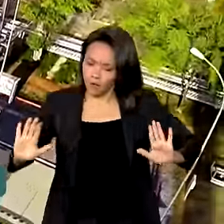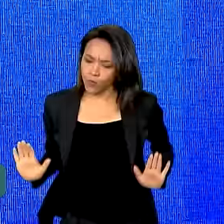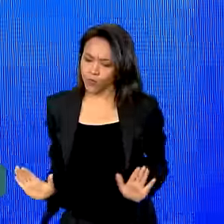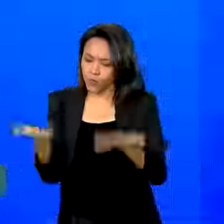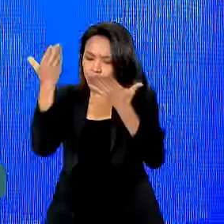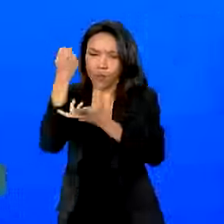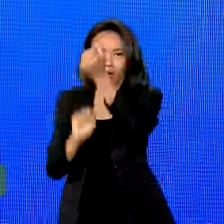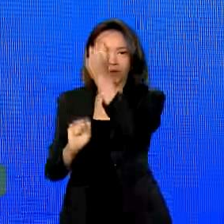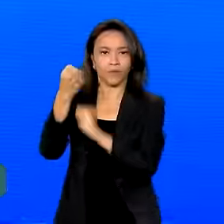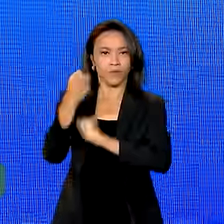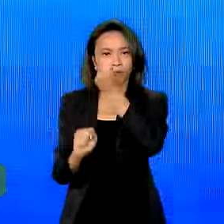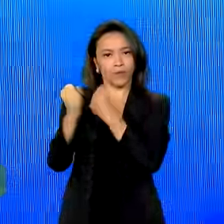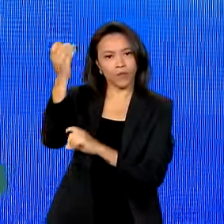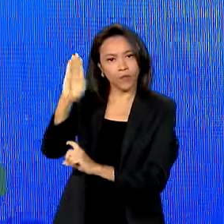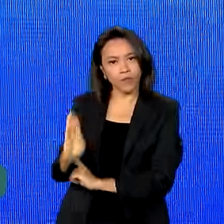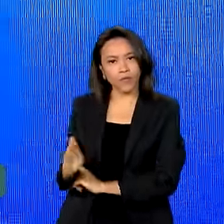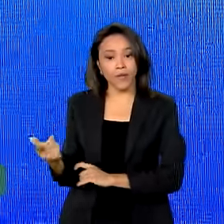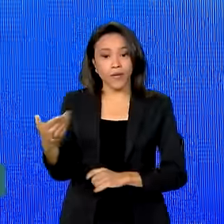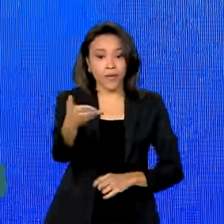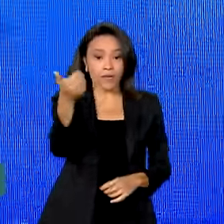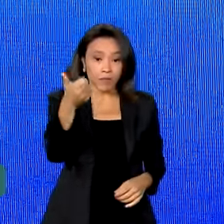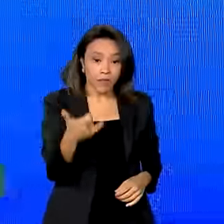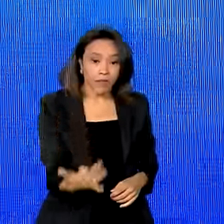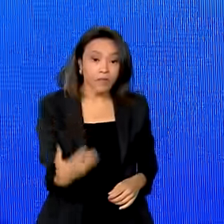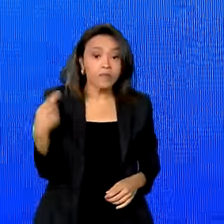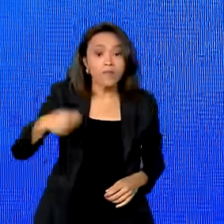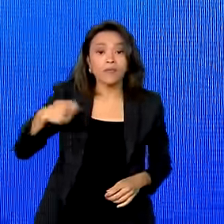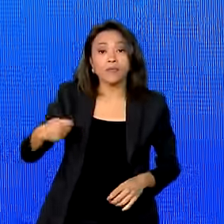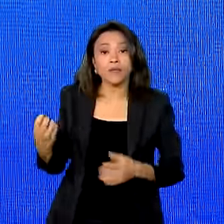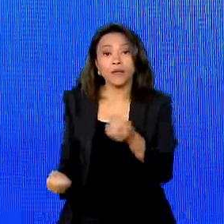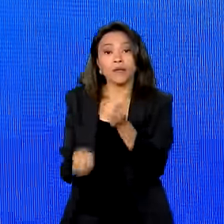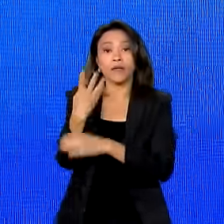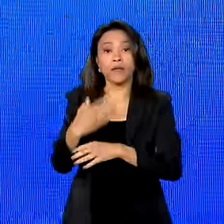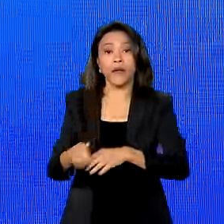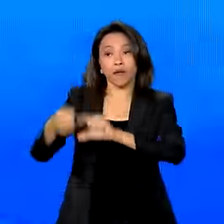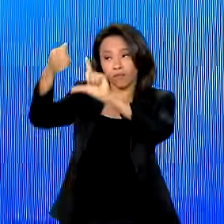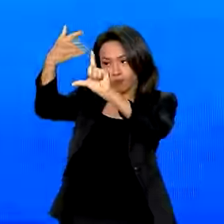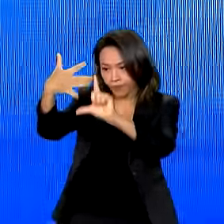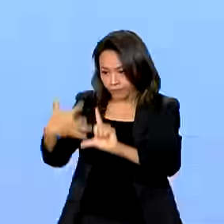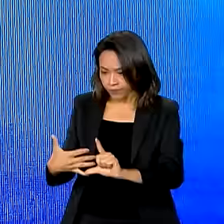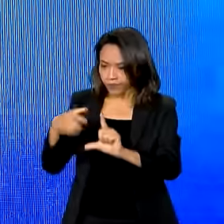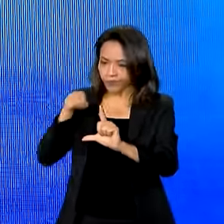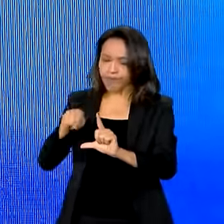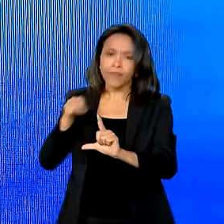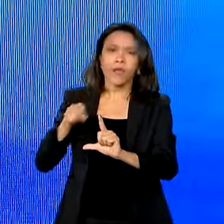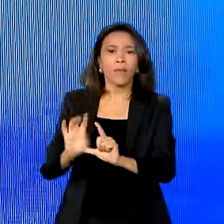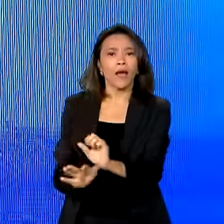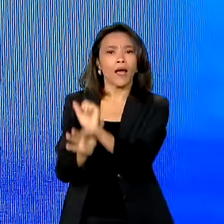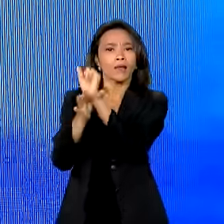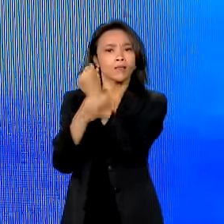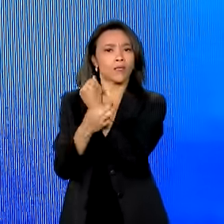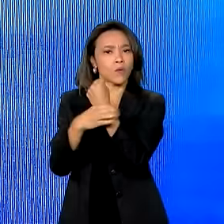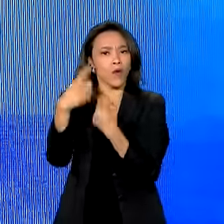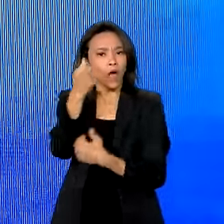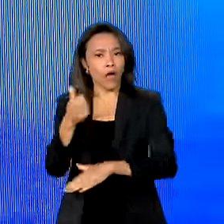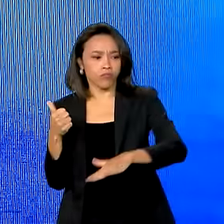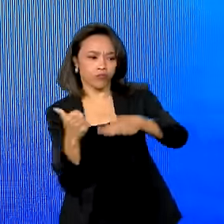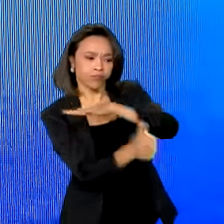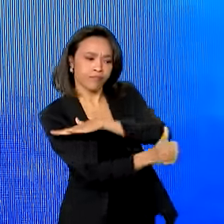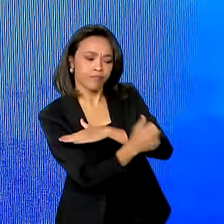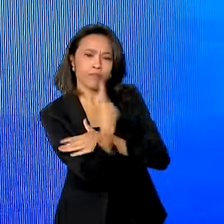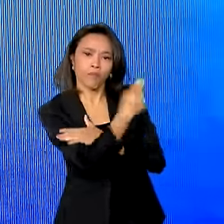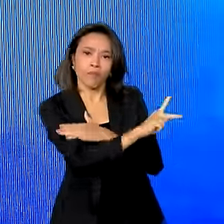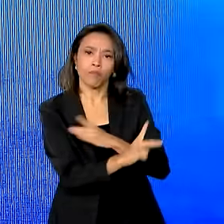país. É possível criar uma plataforma que possa garantir investimentos na Bolívia. Nós podemos mostrar para o setor privado